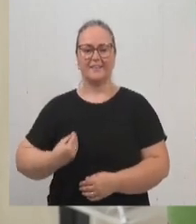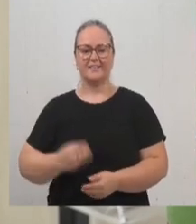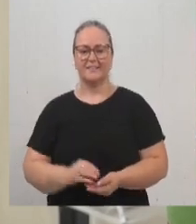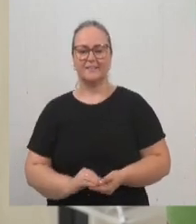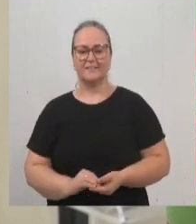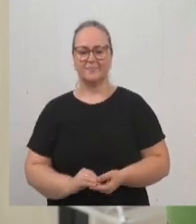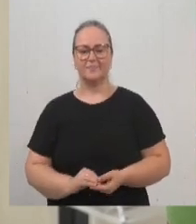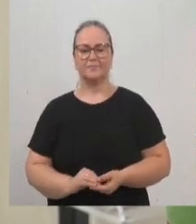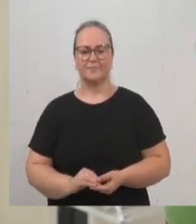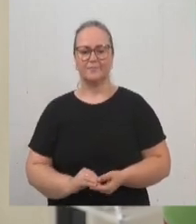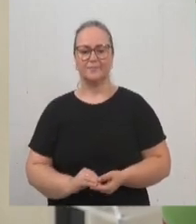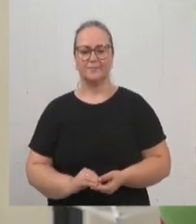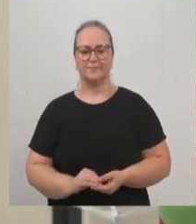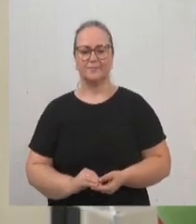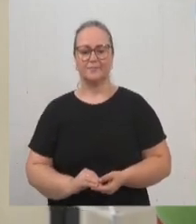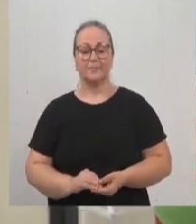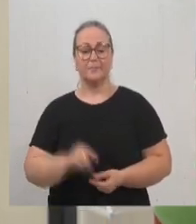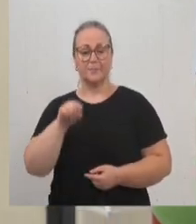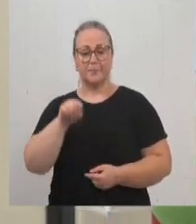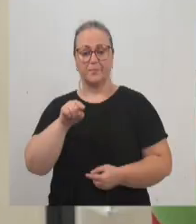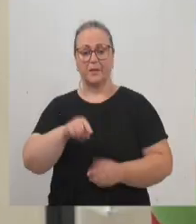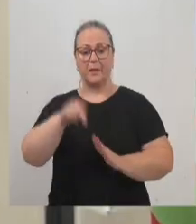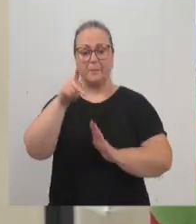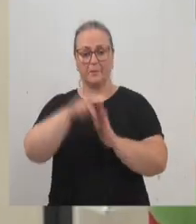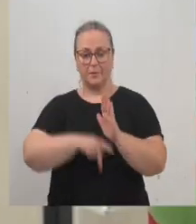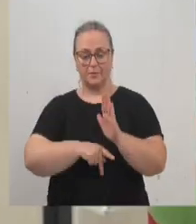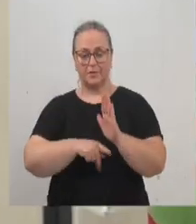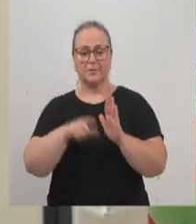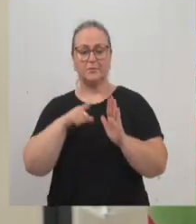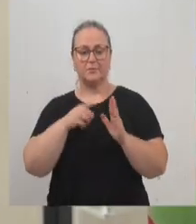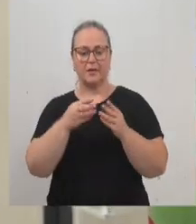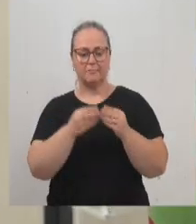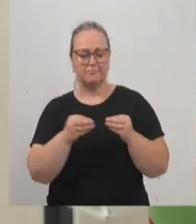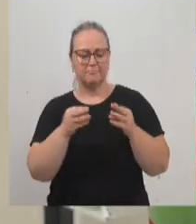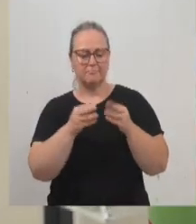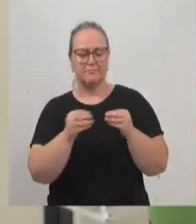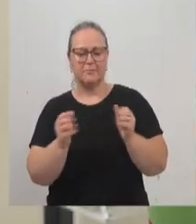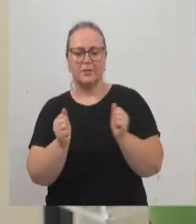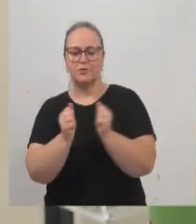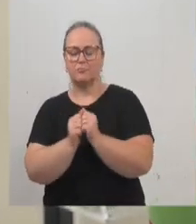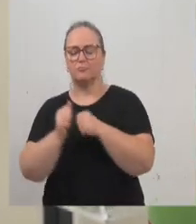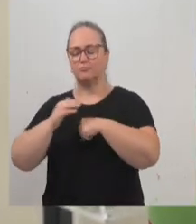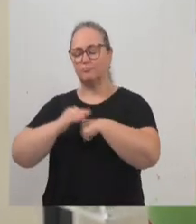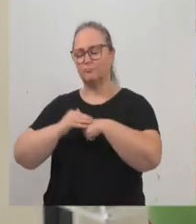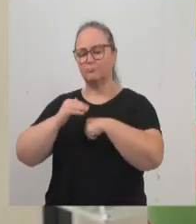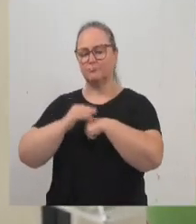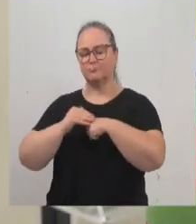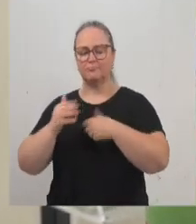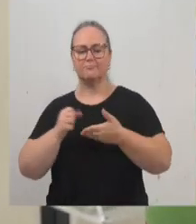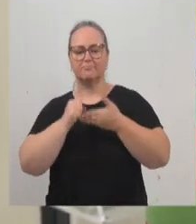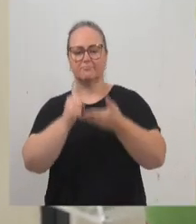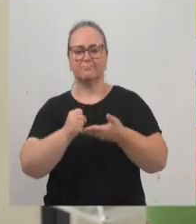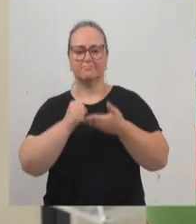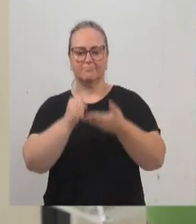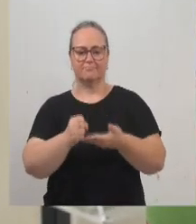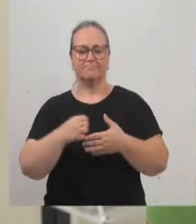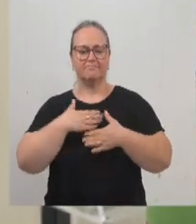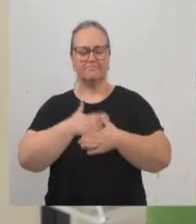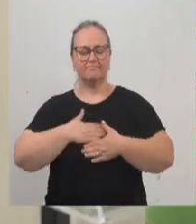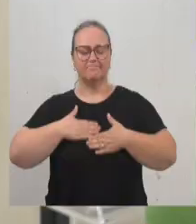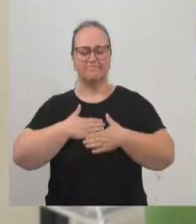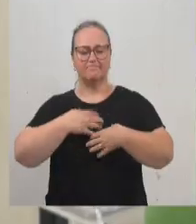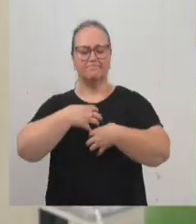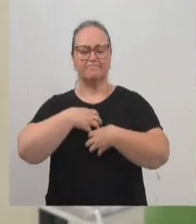é do feltro ao afeto. E a missão é contribuir para o bem-estar de pessoas em